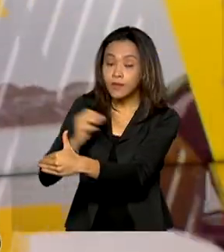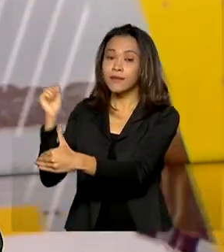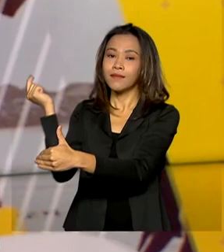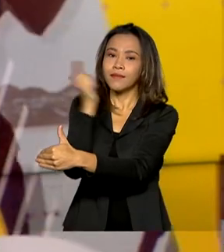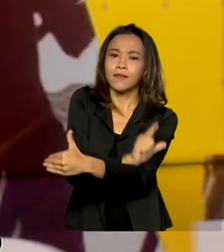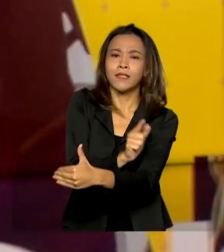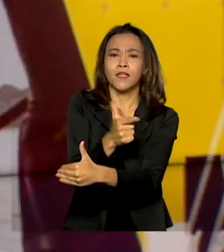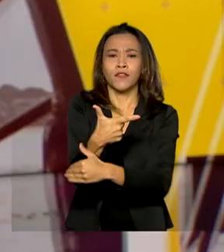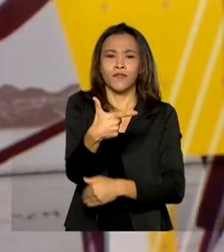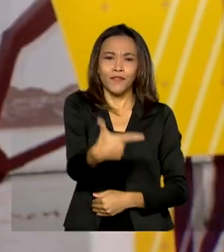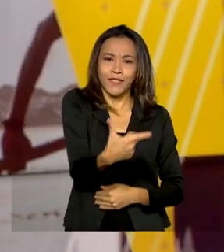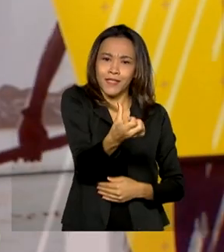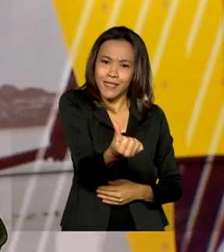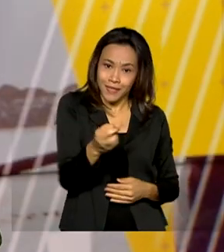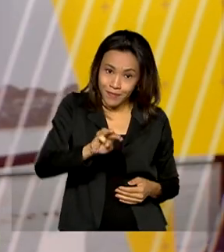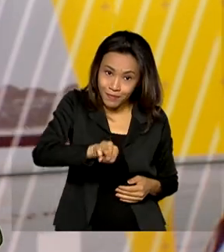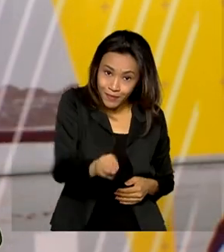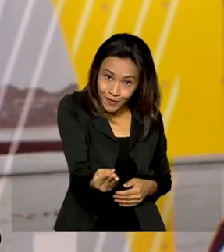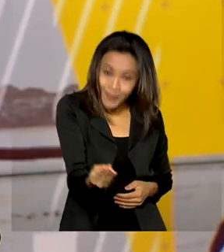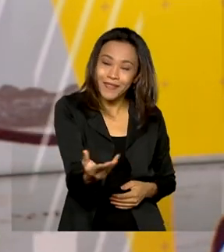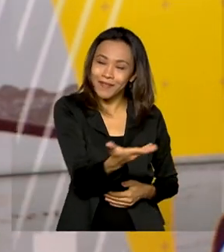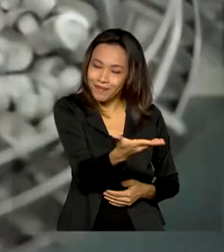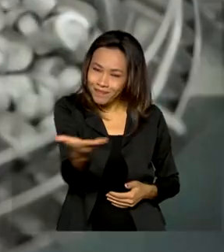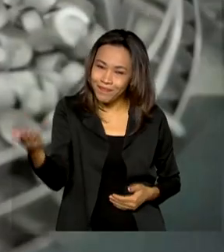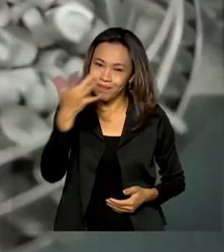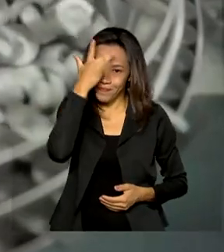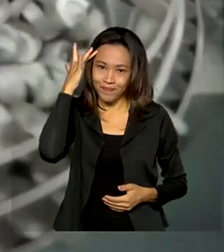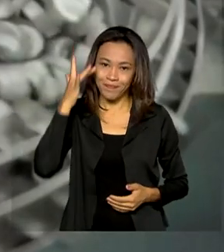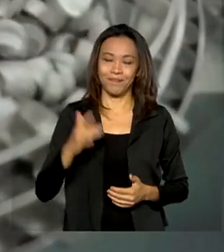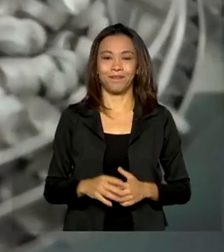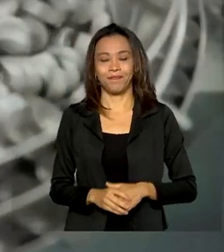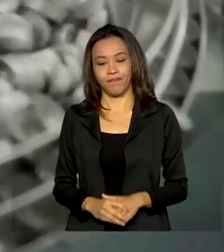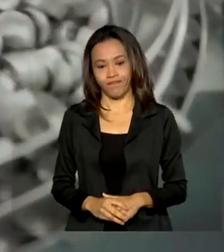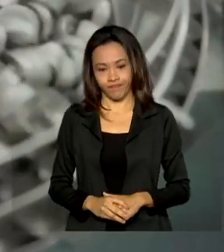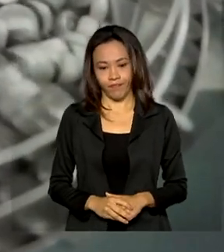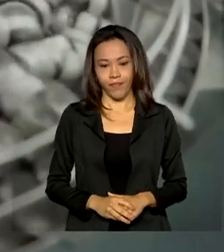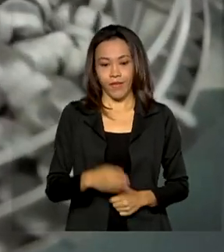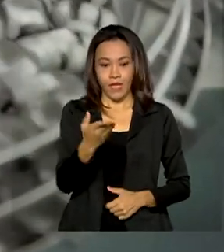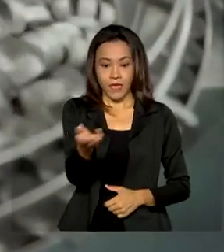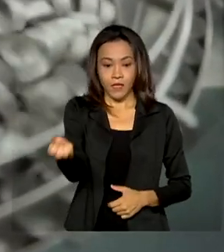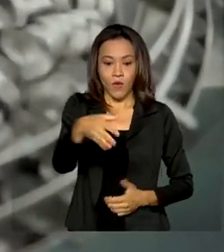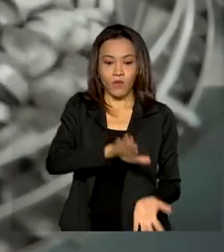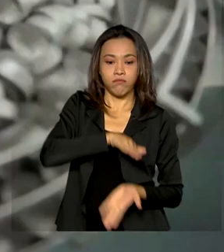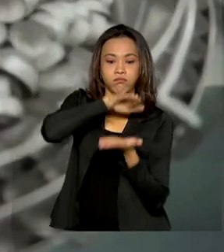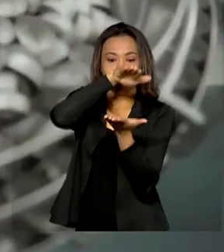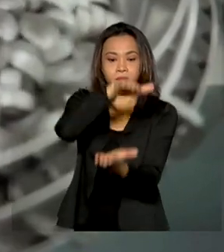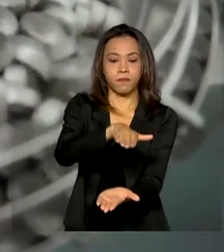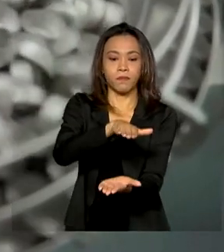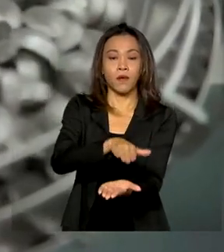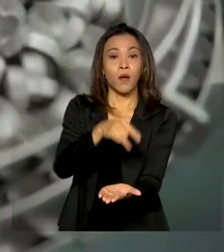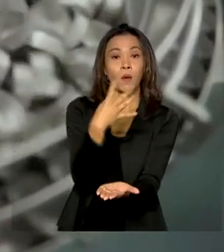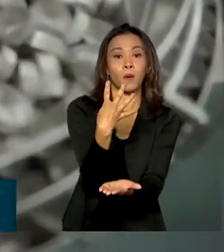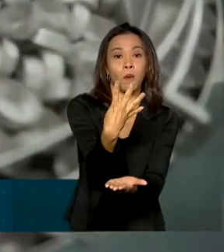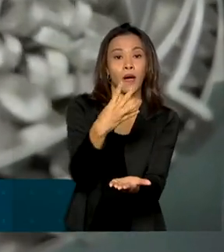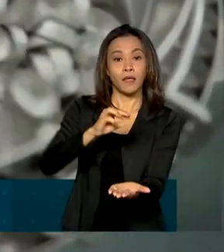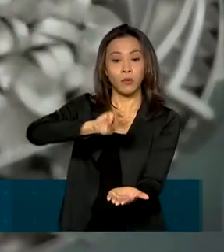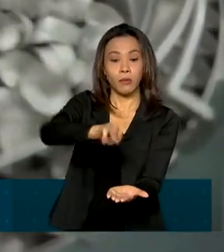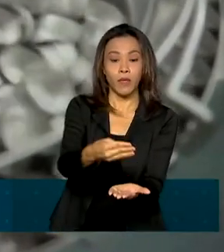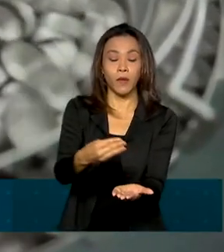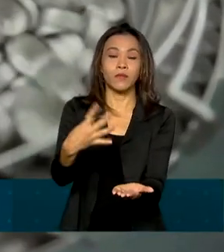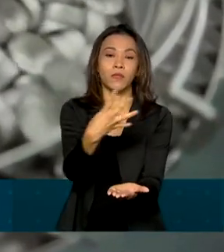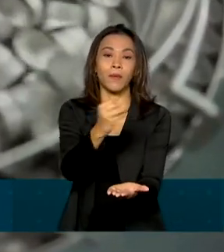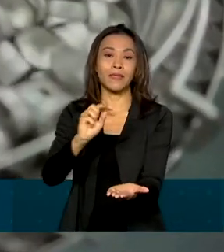de mais de 26 milhões de brasileiros. O novo lote contém mais de 4 milhões e 400